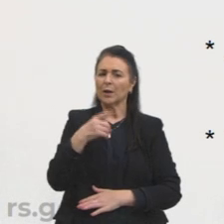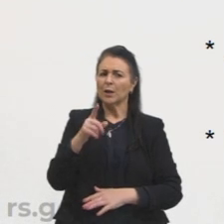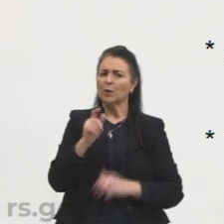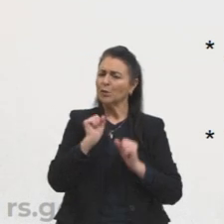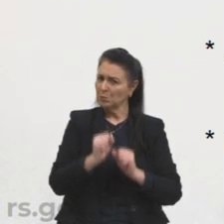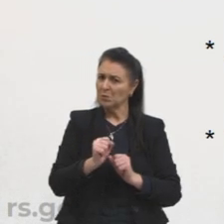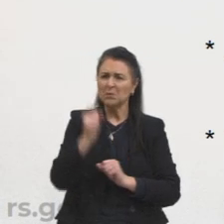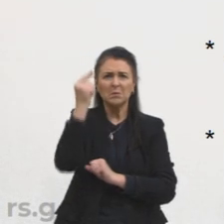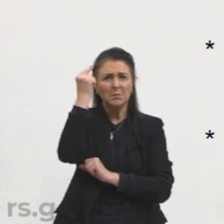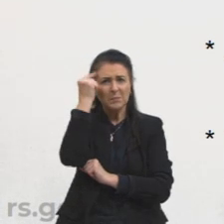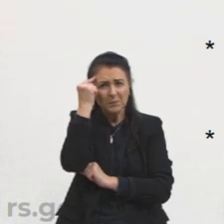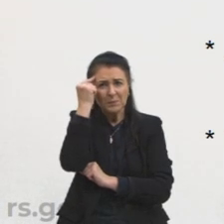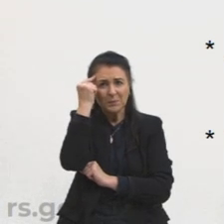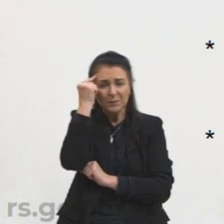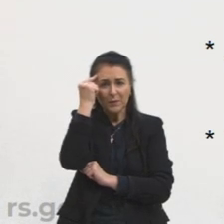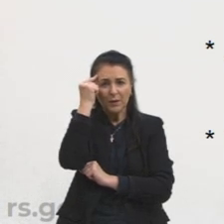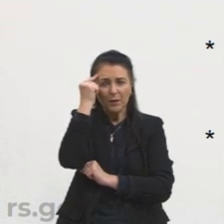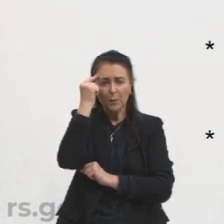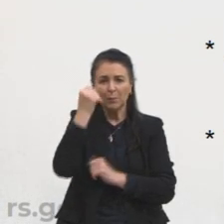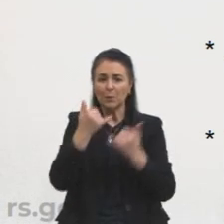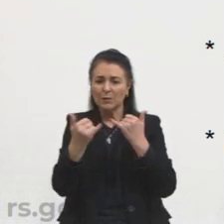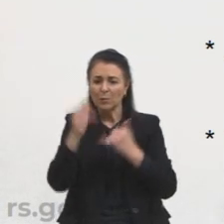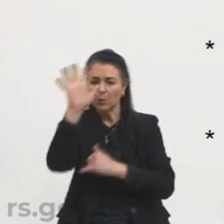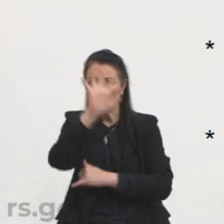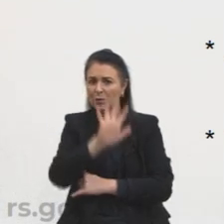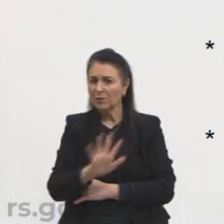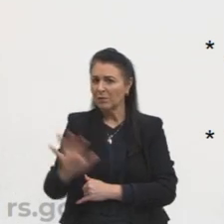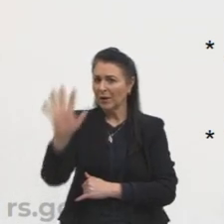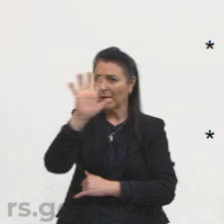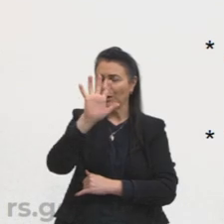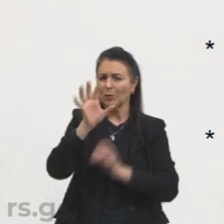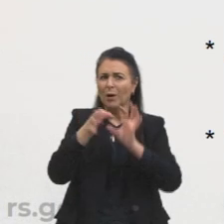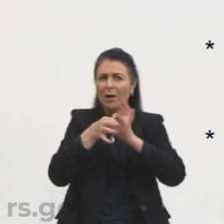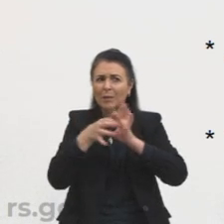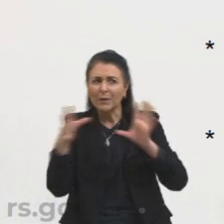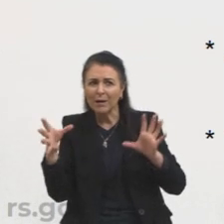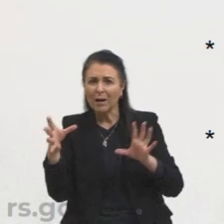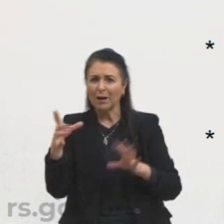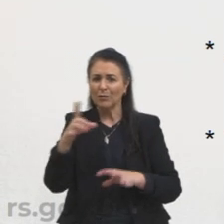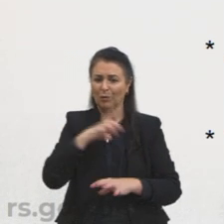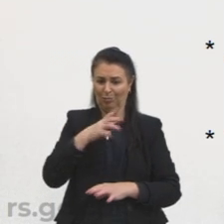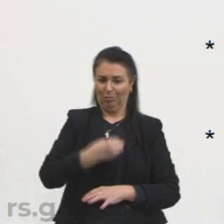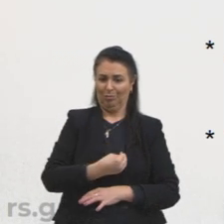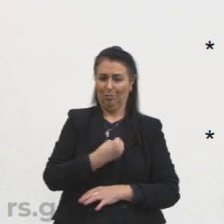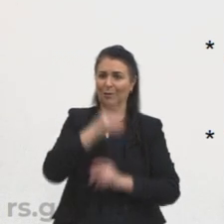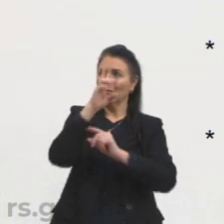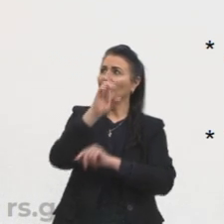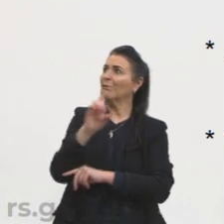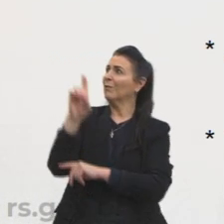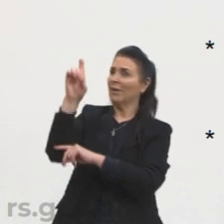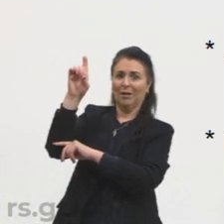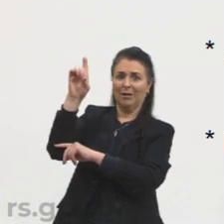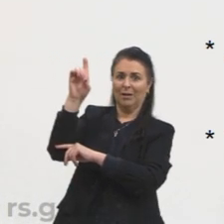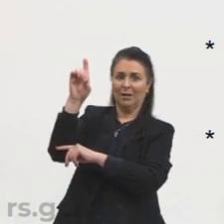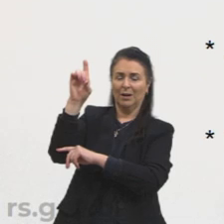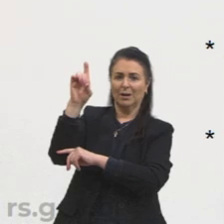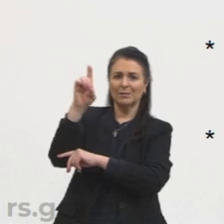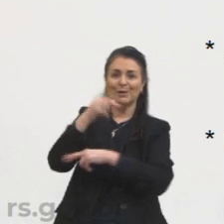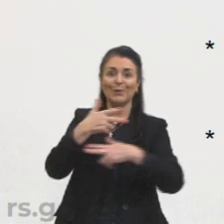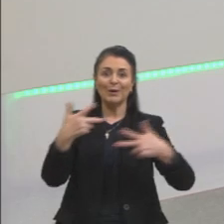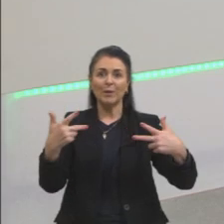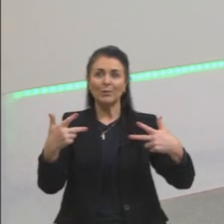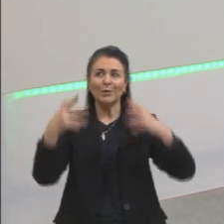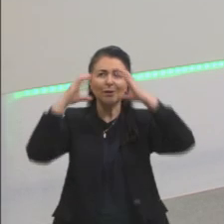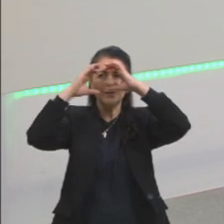o caso, por exemplo, o universo, a questão da liberdade, a existência de Deus, são elementos que a mente